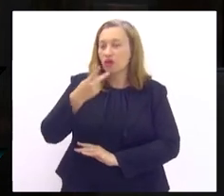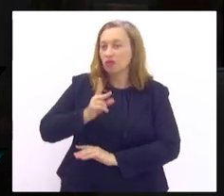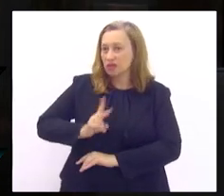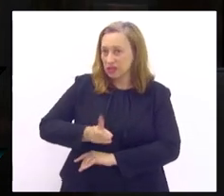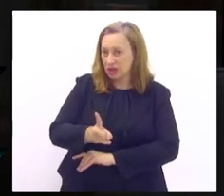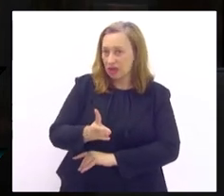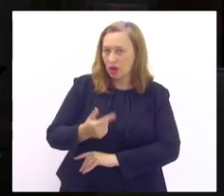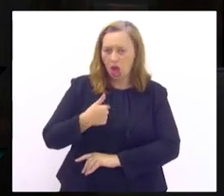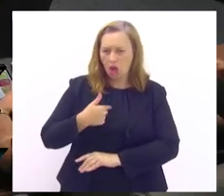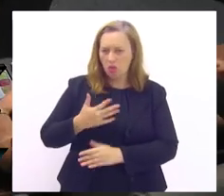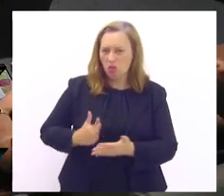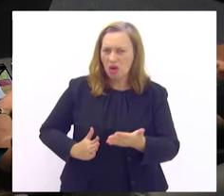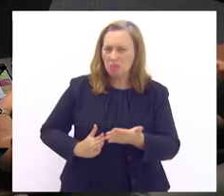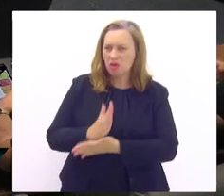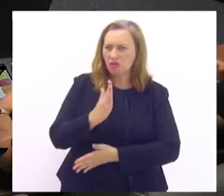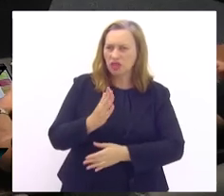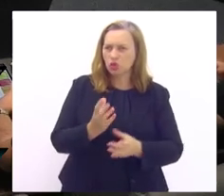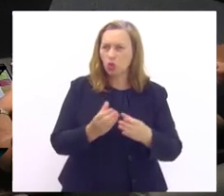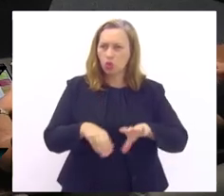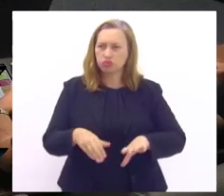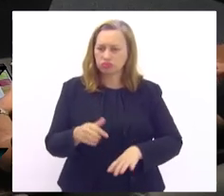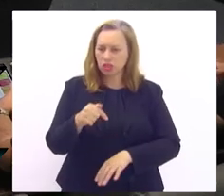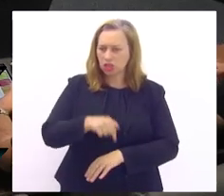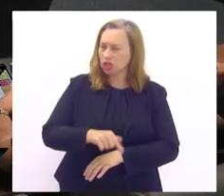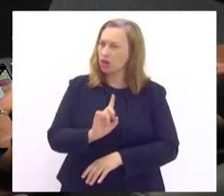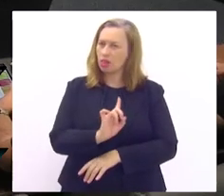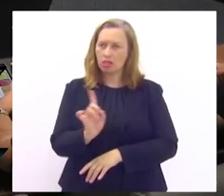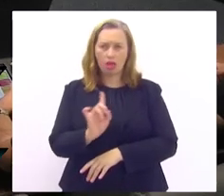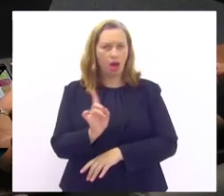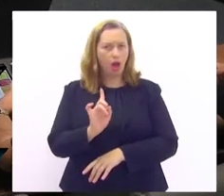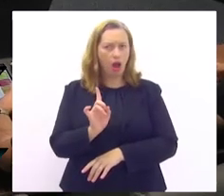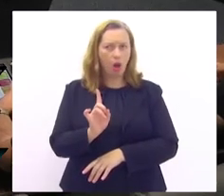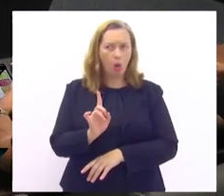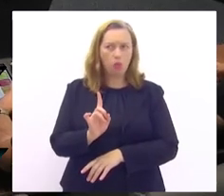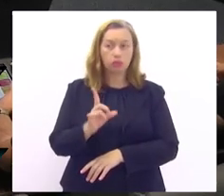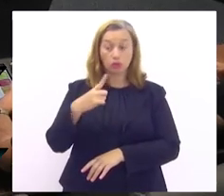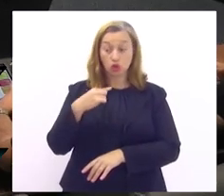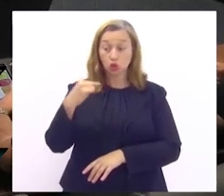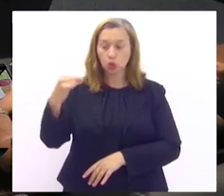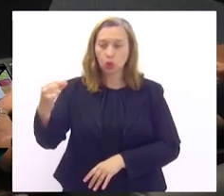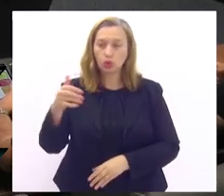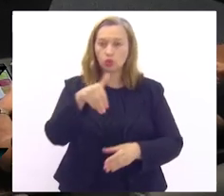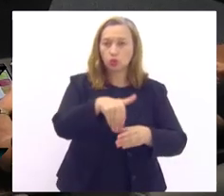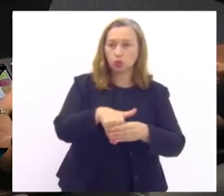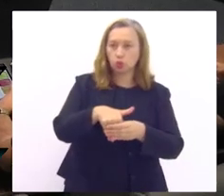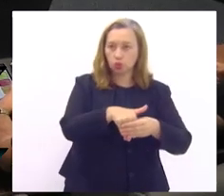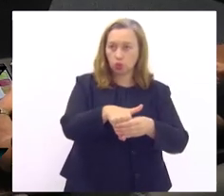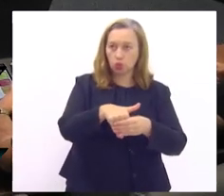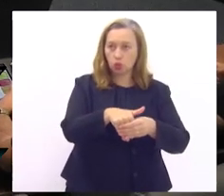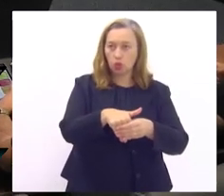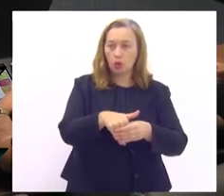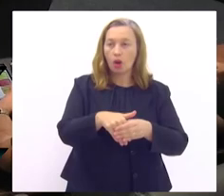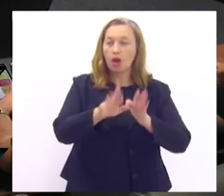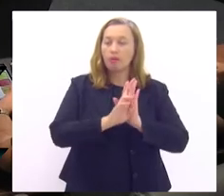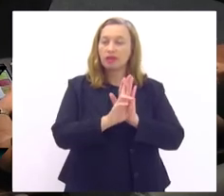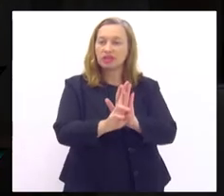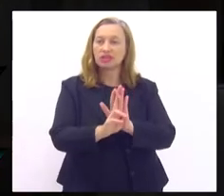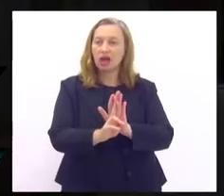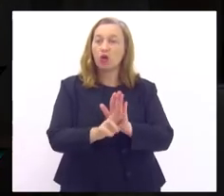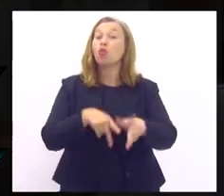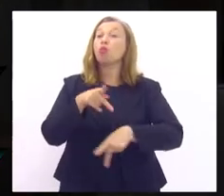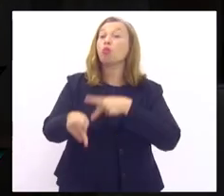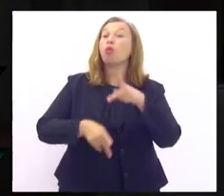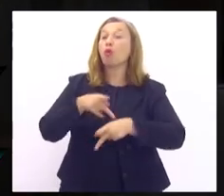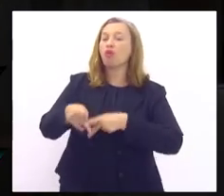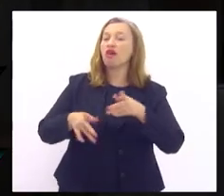não passei em nenhum concurso público para estar aqui eu não caí aqui de paraquedas me botaram aqui para eu representar pessoas é simples meu papel aqui é muito simples